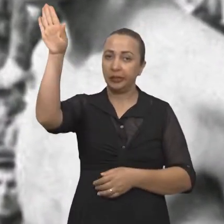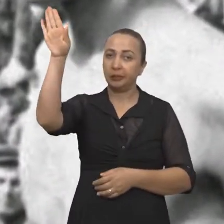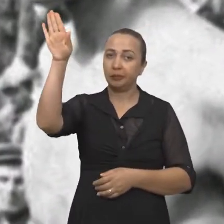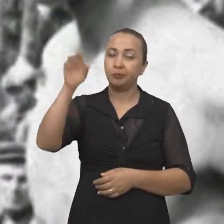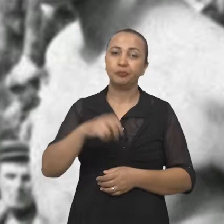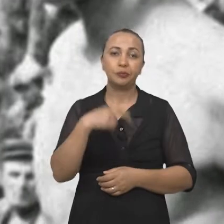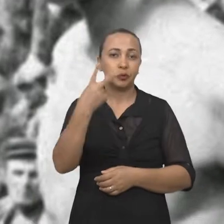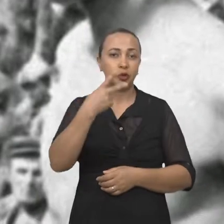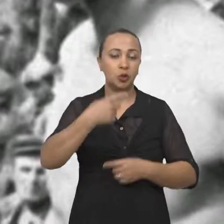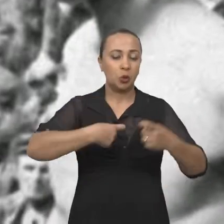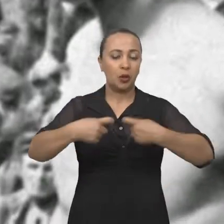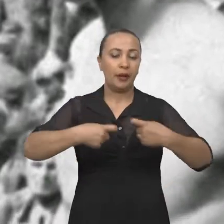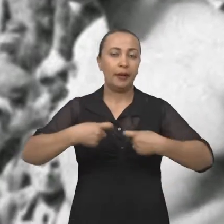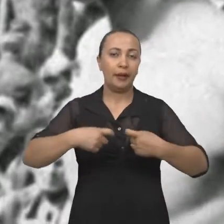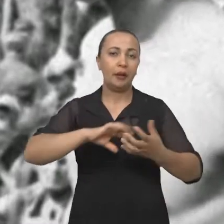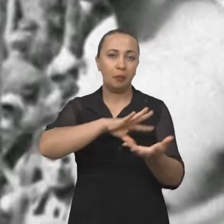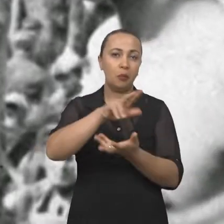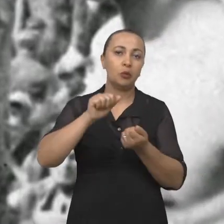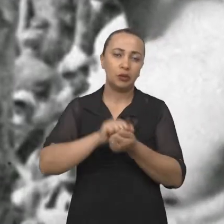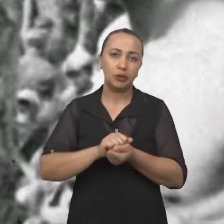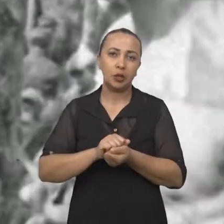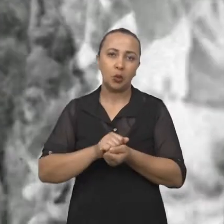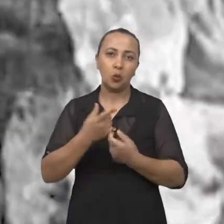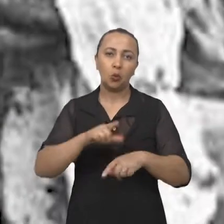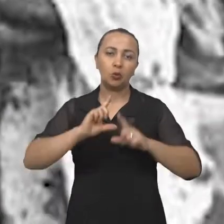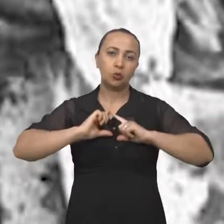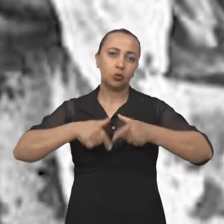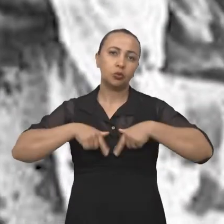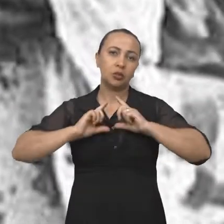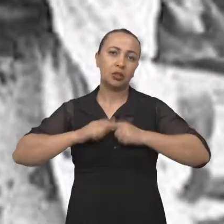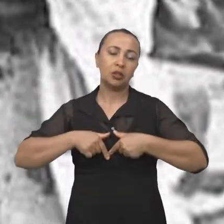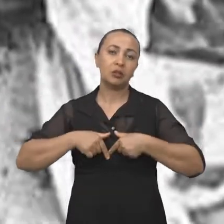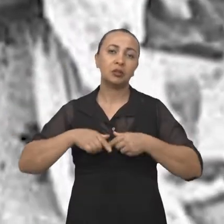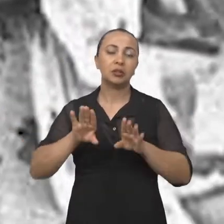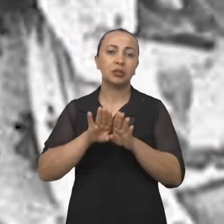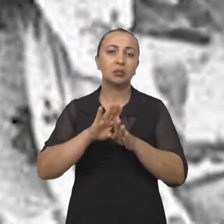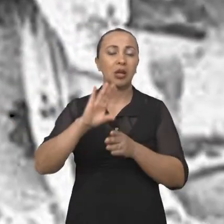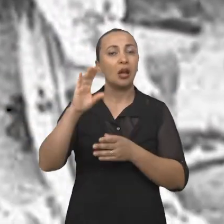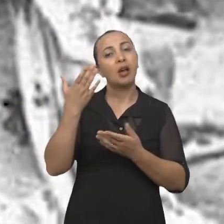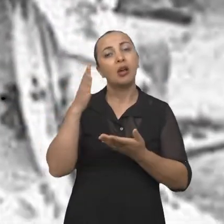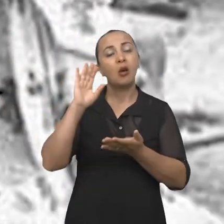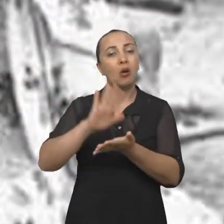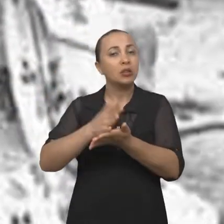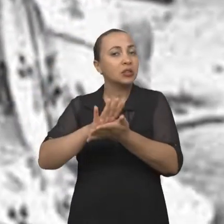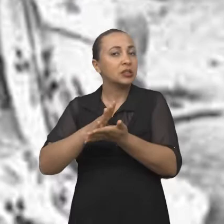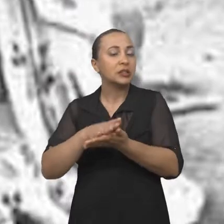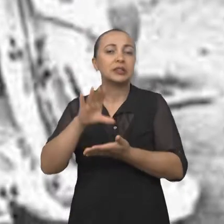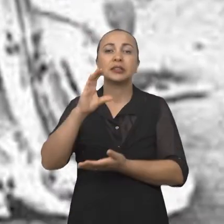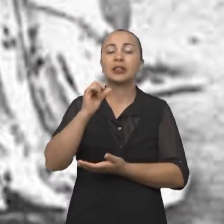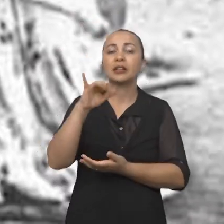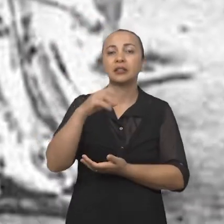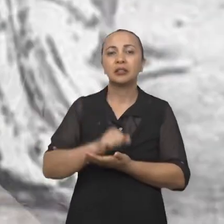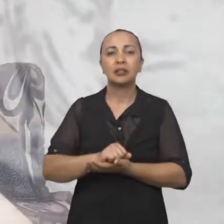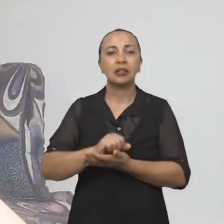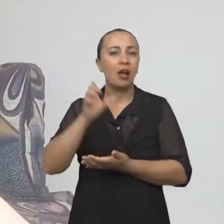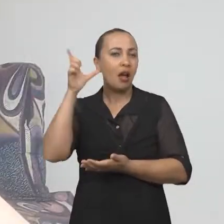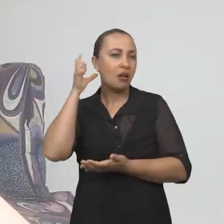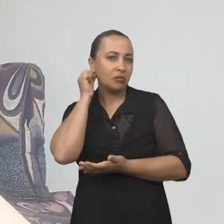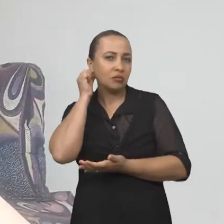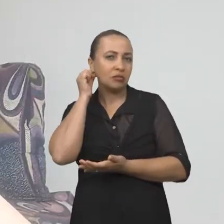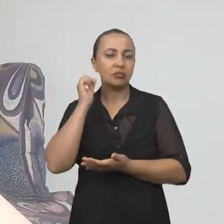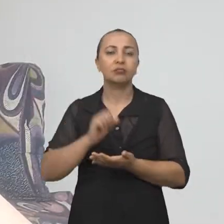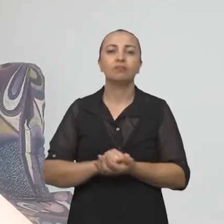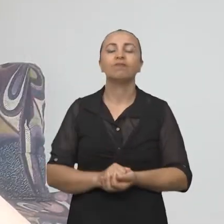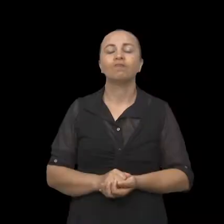durante a Segunda Guerra Mundial com os judeus, com os ciganos, e com outros povos que eram considerados inferiores pelo